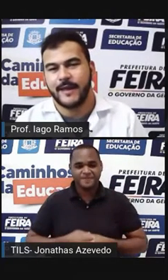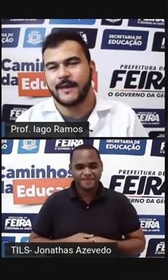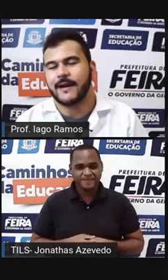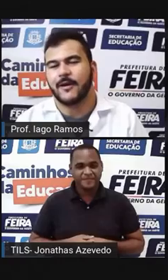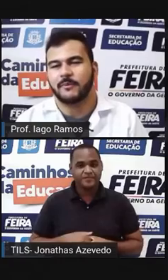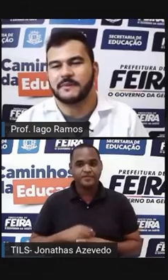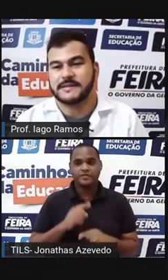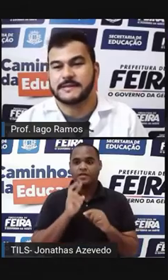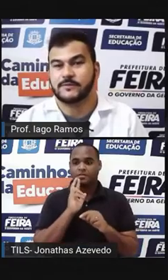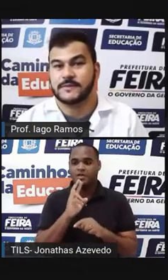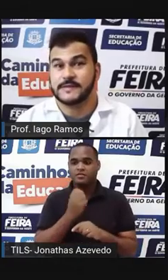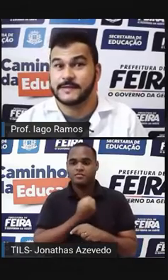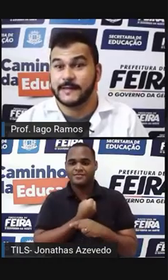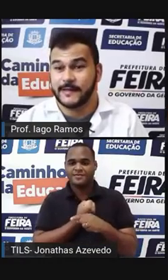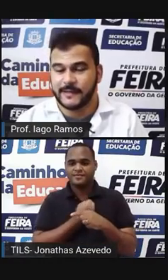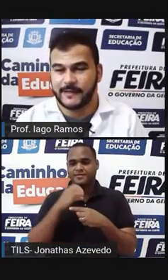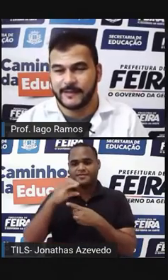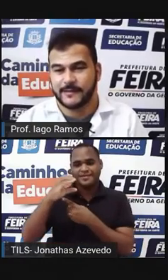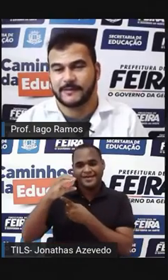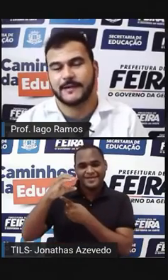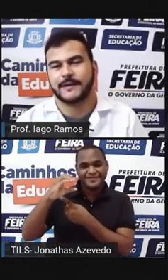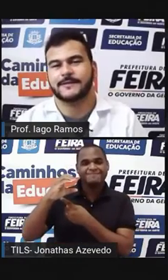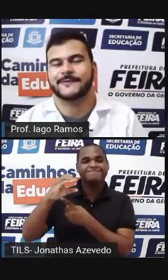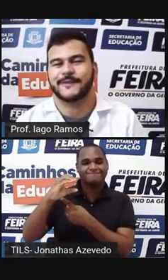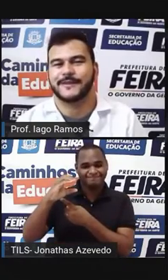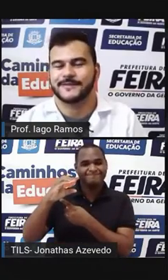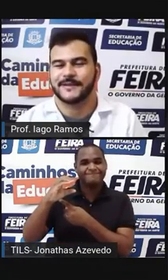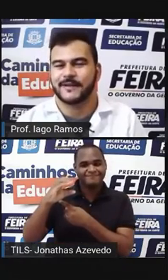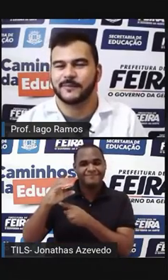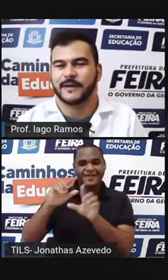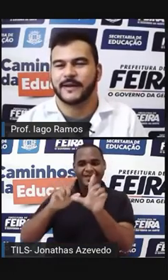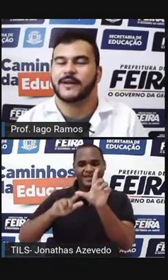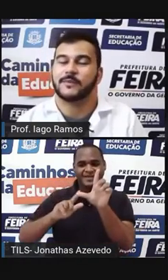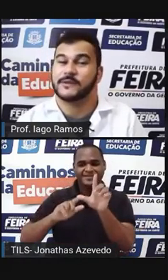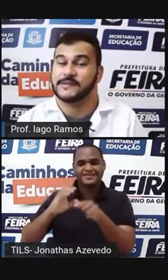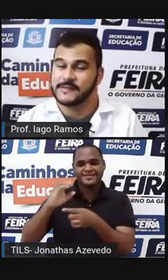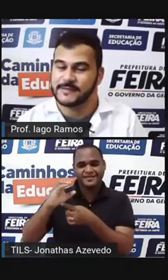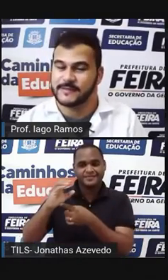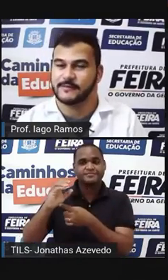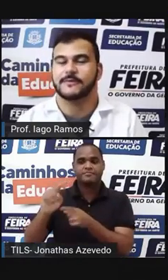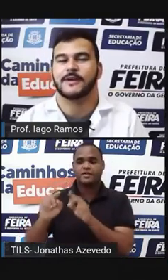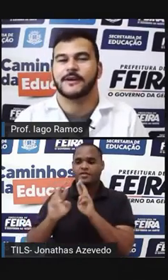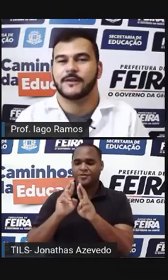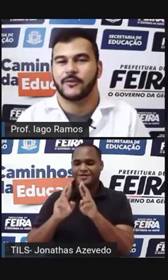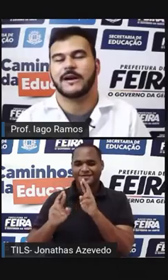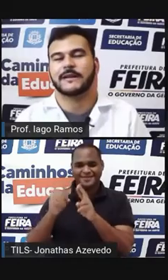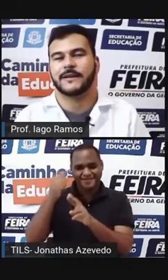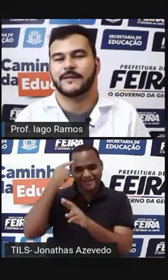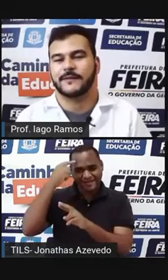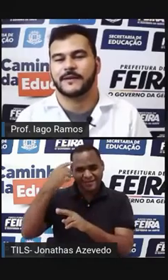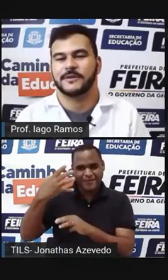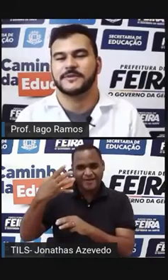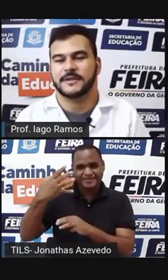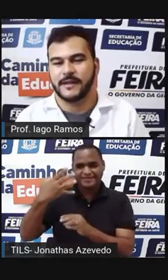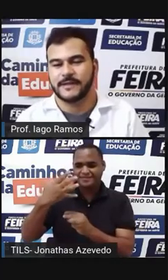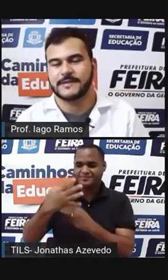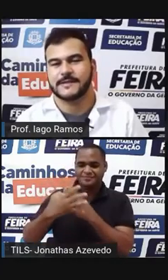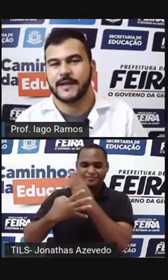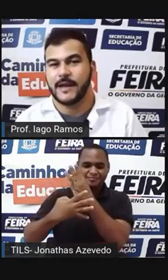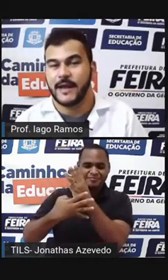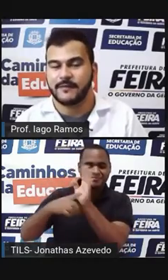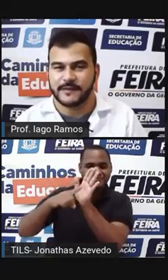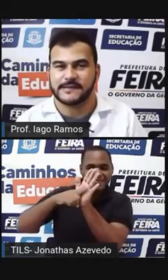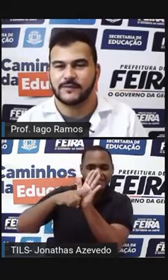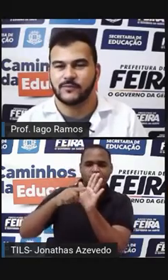É a opção C O resultado para aquela potenciação 4 elevado a menos 3